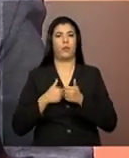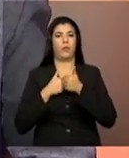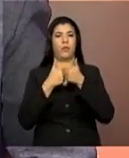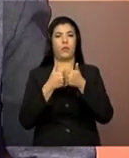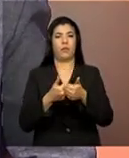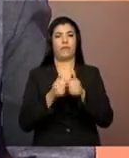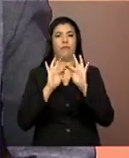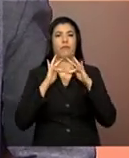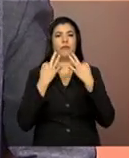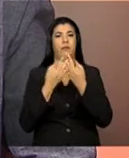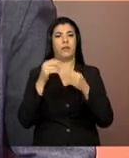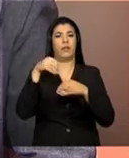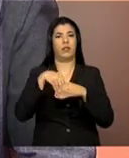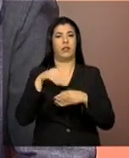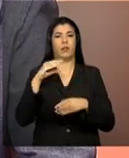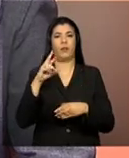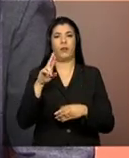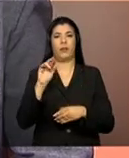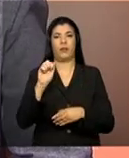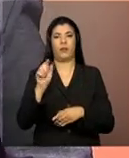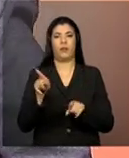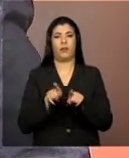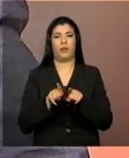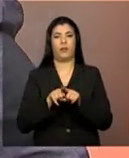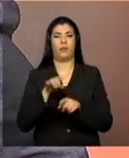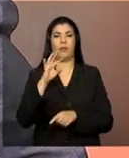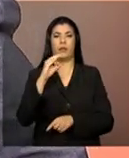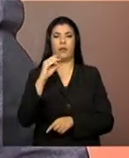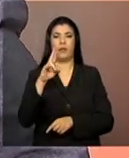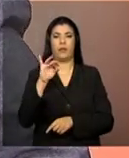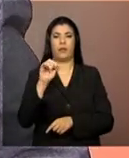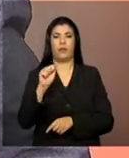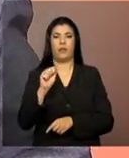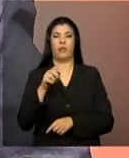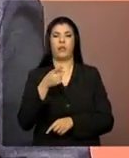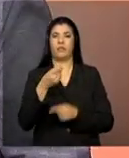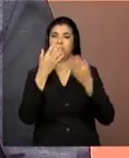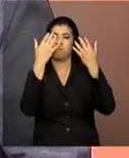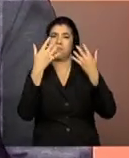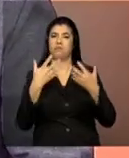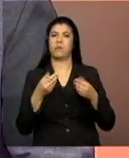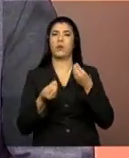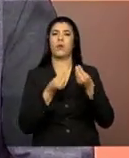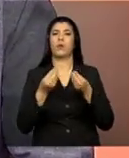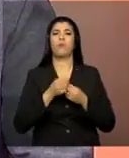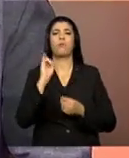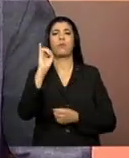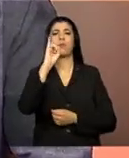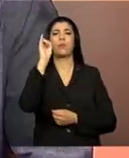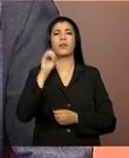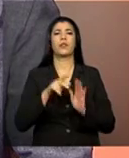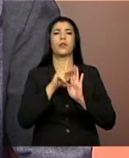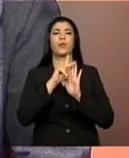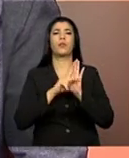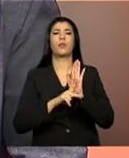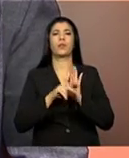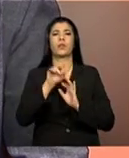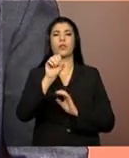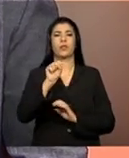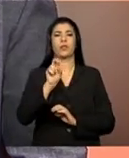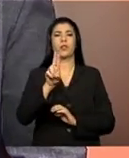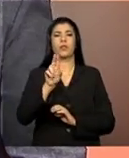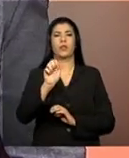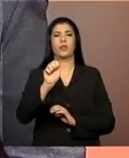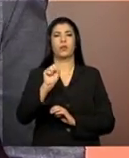familiar nos CRAES e nos CREAS. Eu gostaria que você nos falasse um pouco mais sobre a importância do prontuário SUAS. Como a